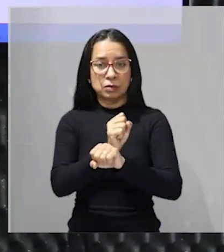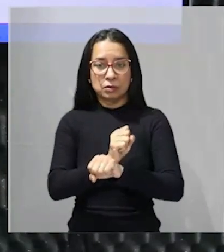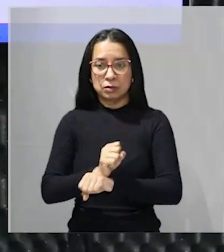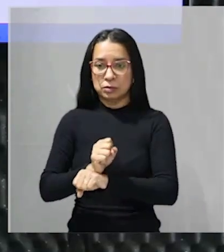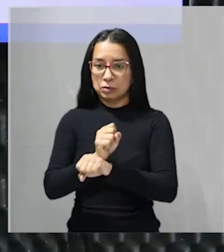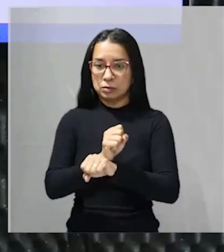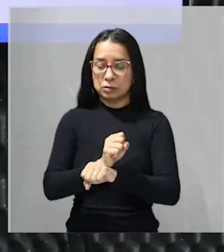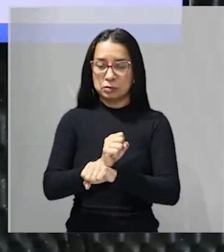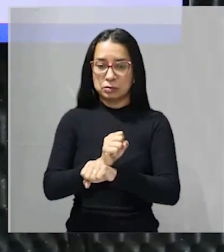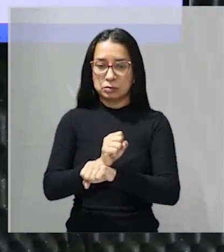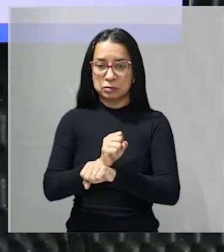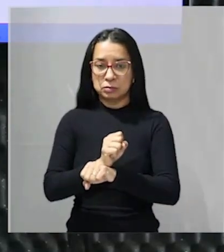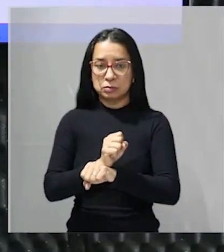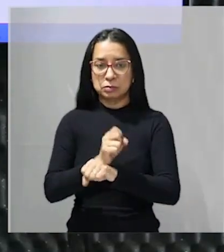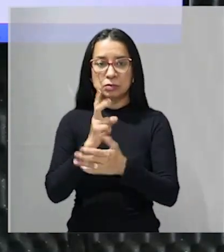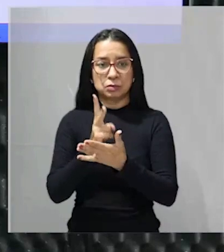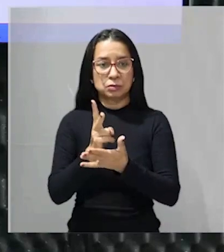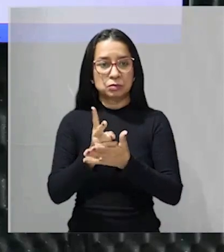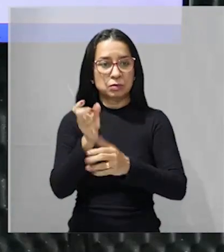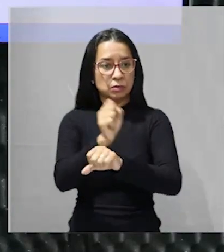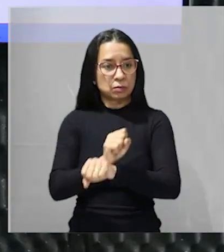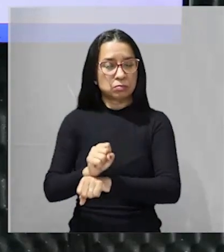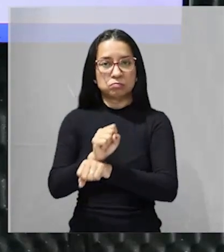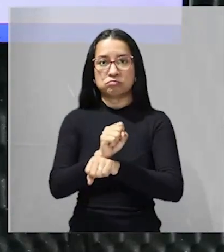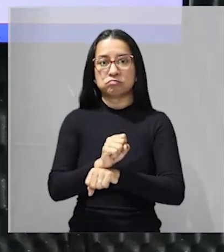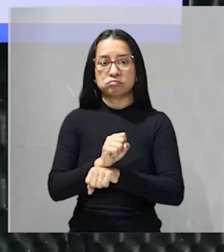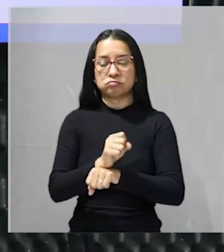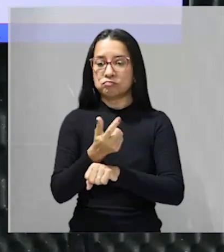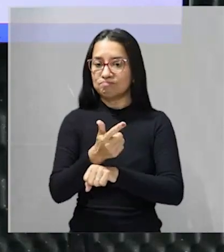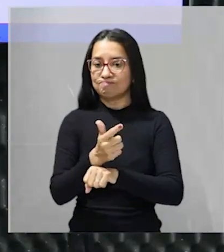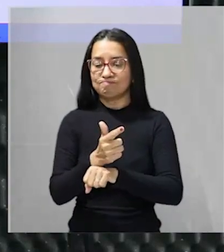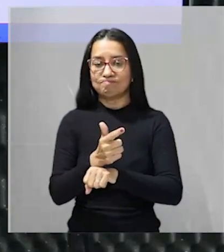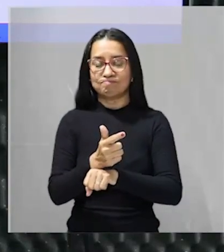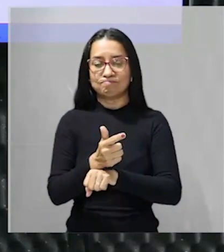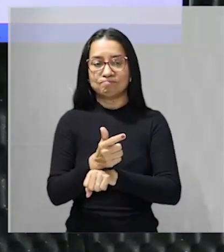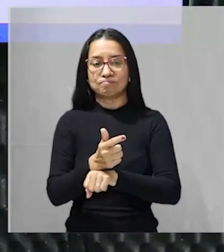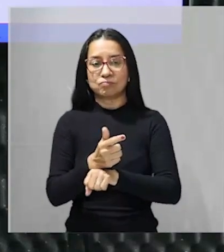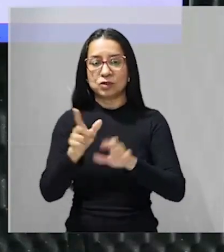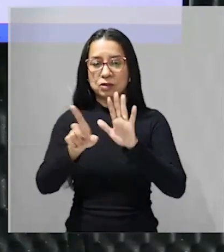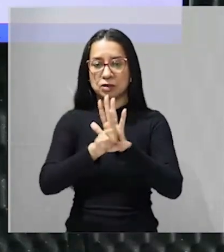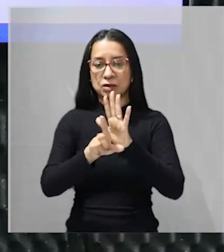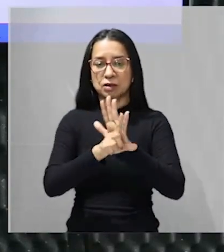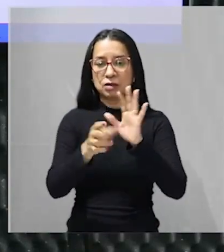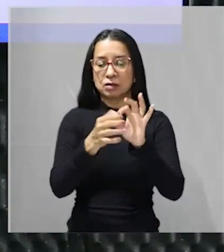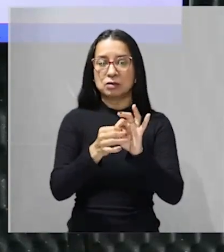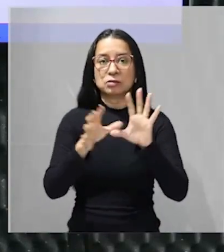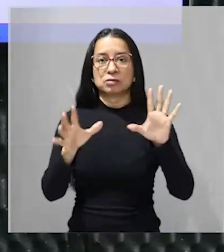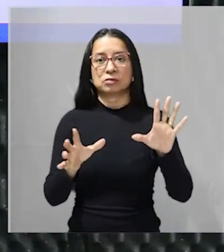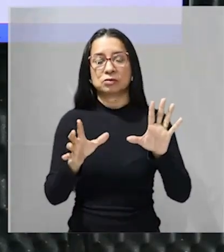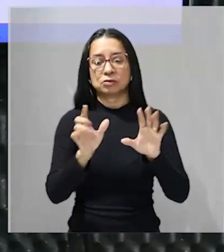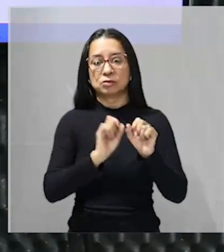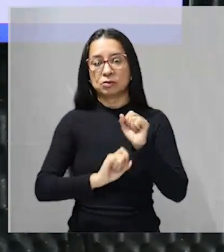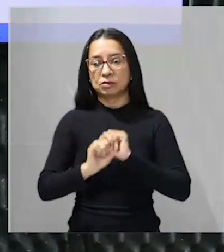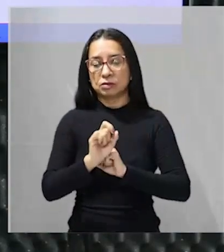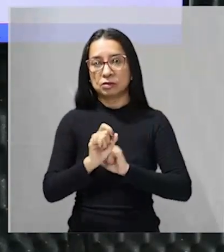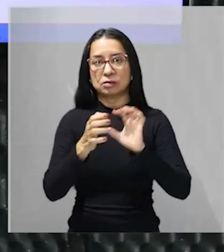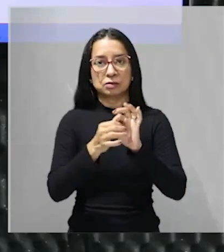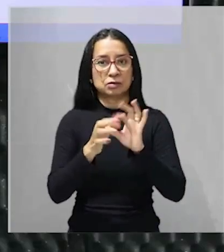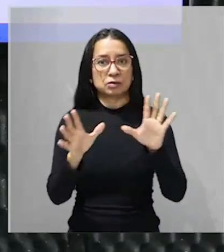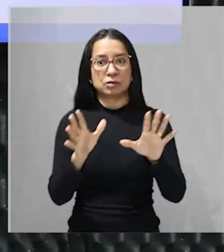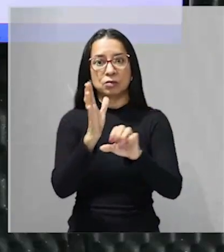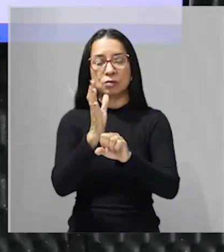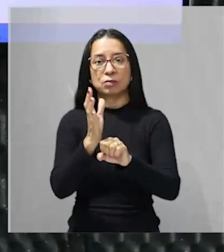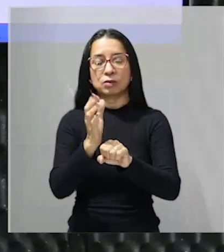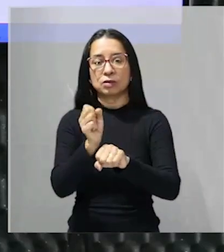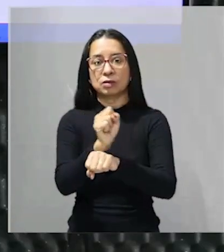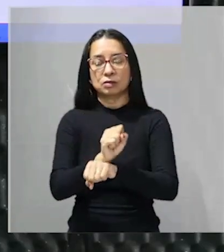a independência foi lá atrás em 1776 a lei emancipatória a lei que abola a escravidão